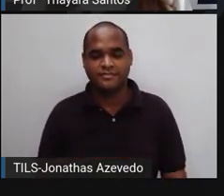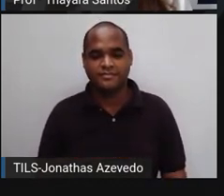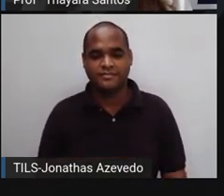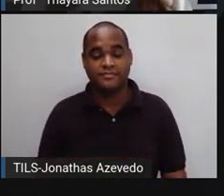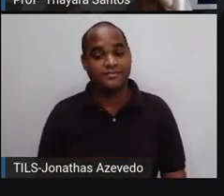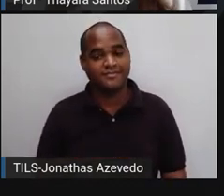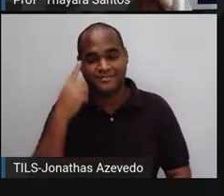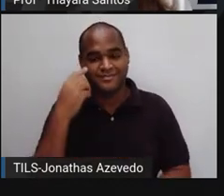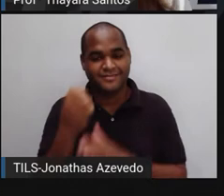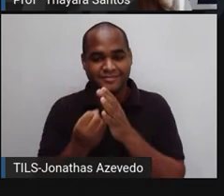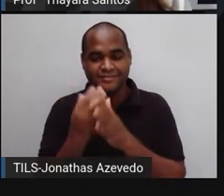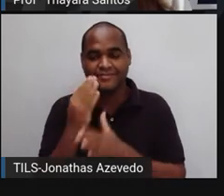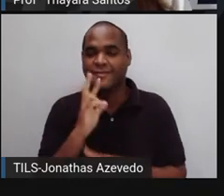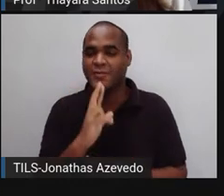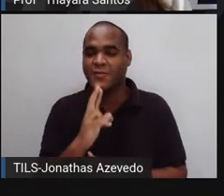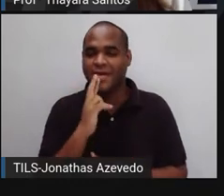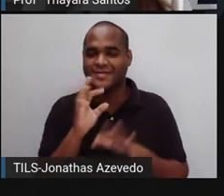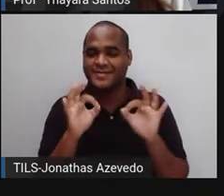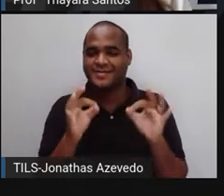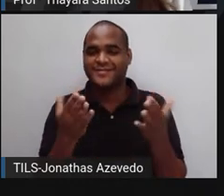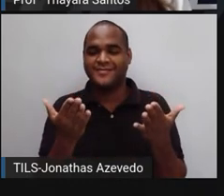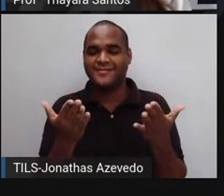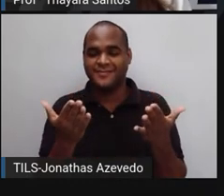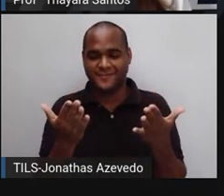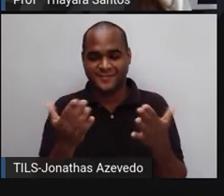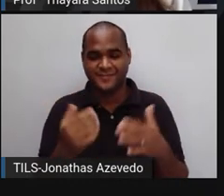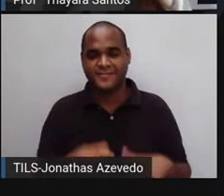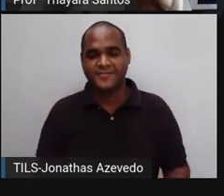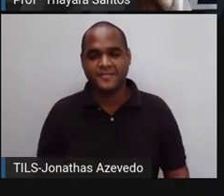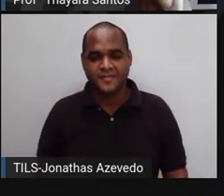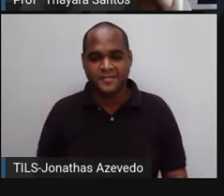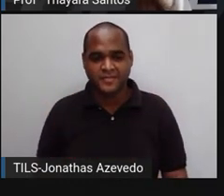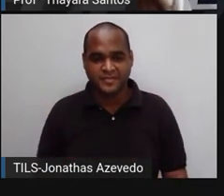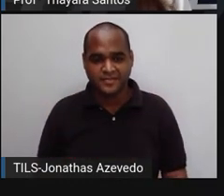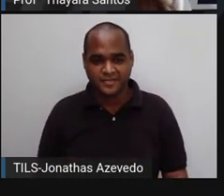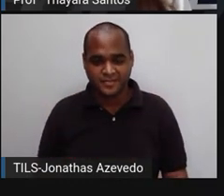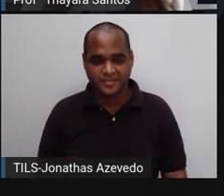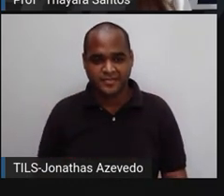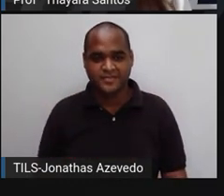Parecia que a resposta já deu spoiler, né? Vamos para a segunda.